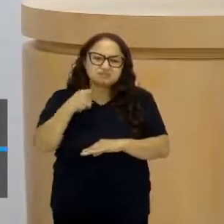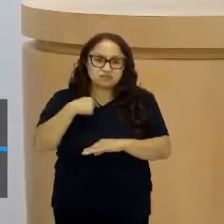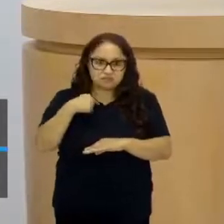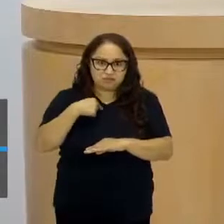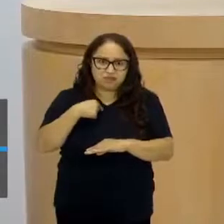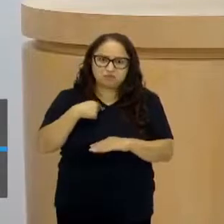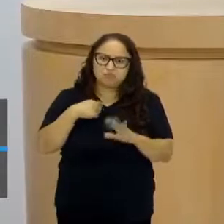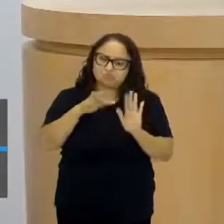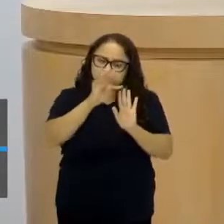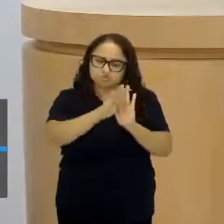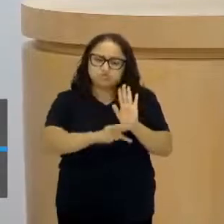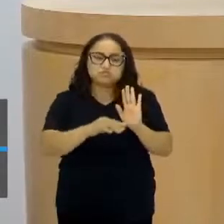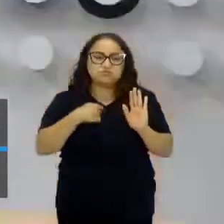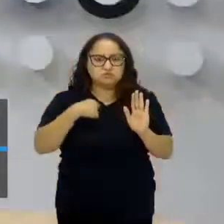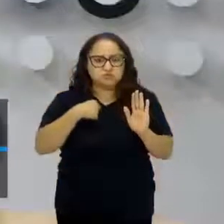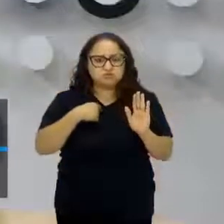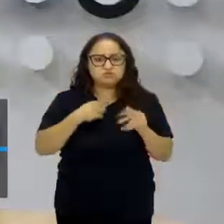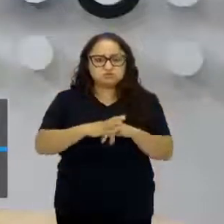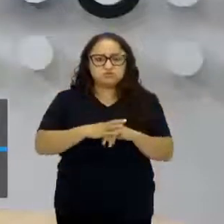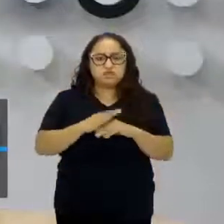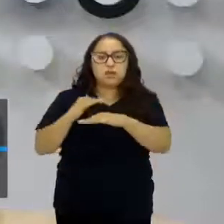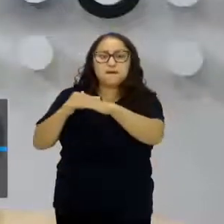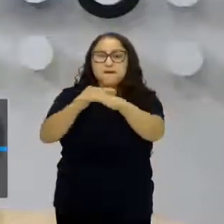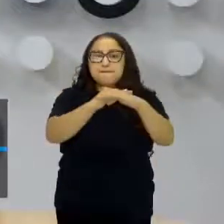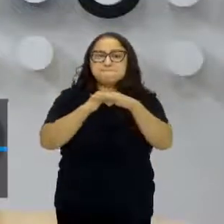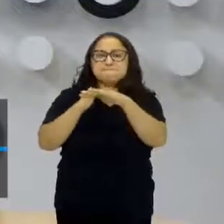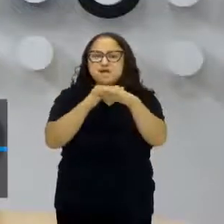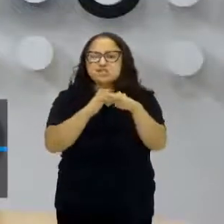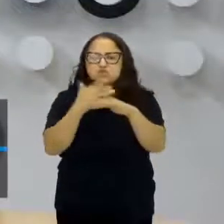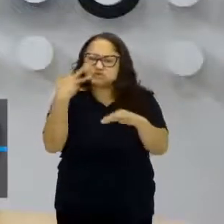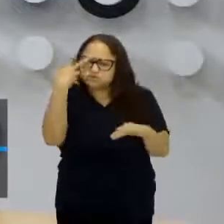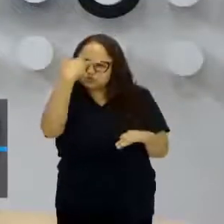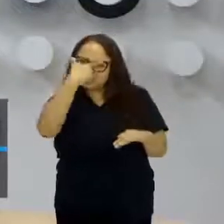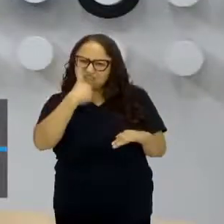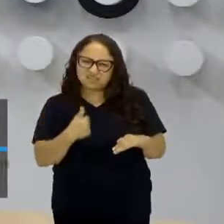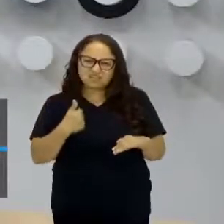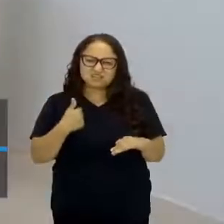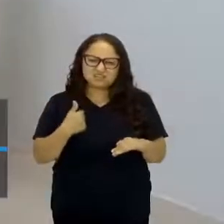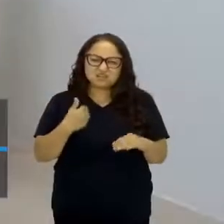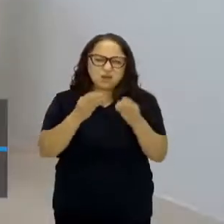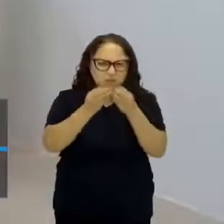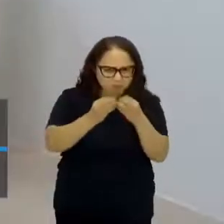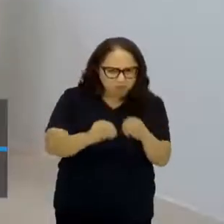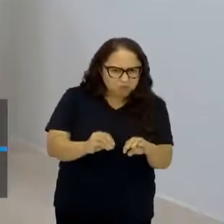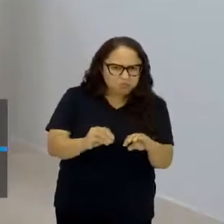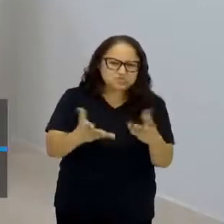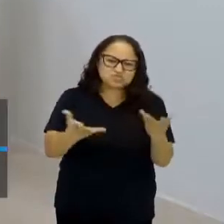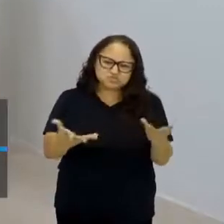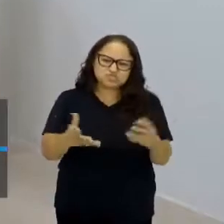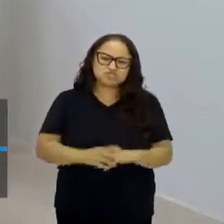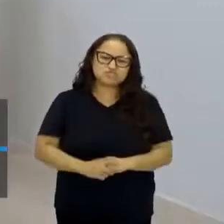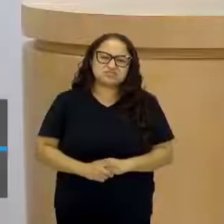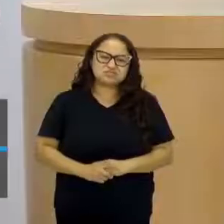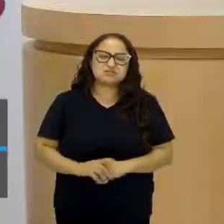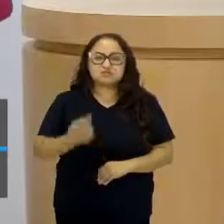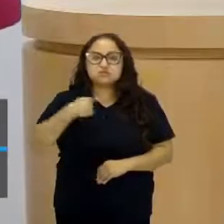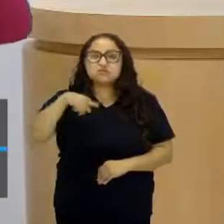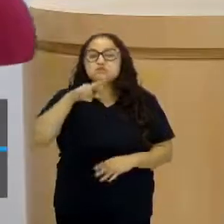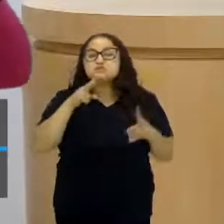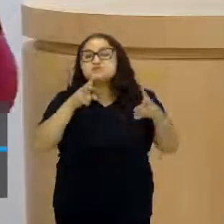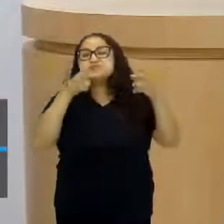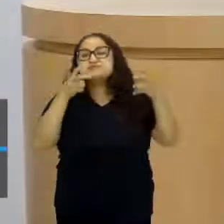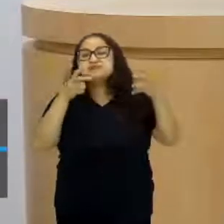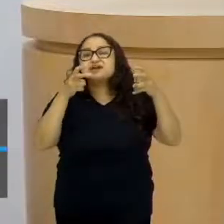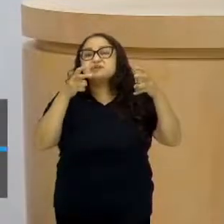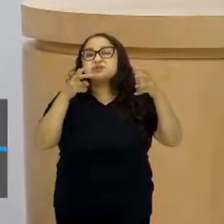levantando, né? O texto, Os padrões impossíveis de beleza, né? Então é... Então vocês percebem que até dentro do tema